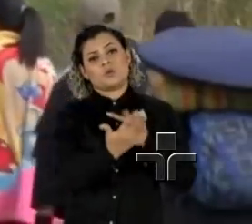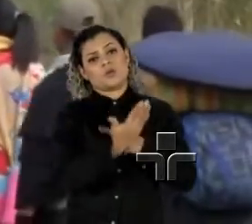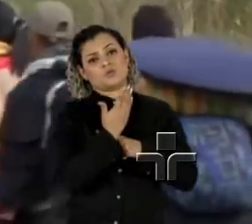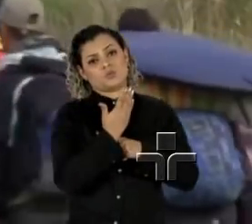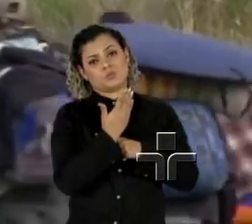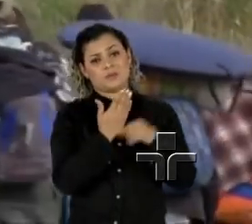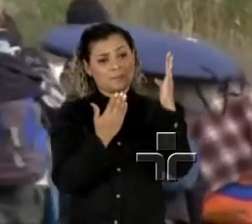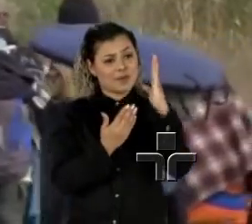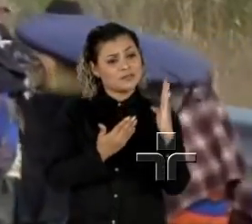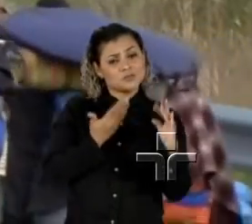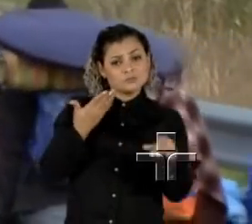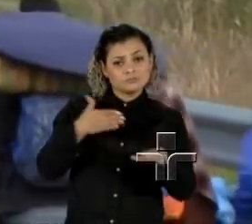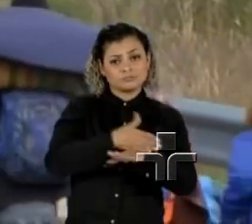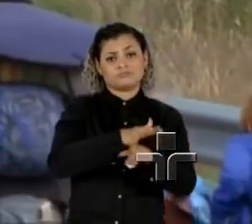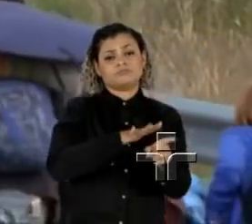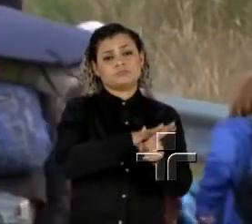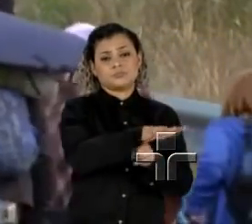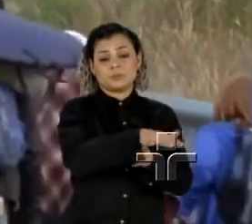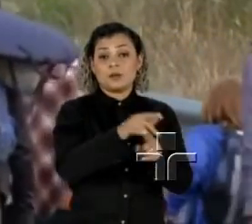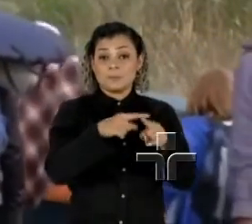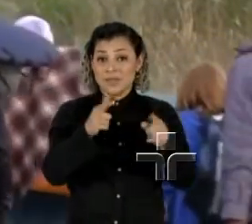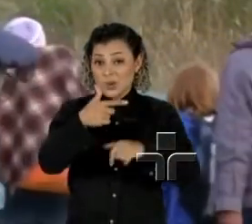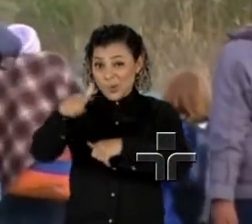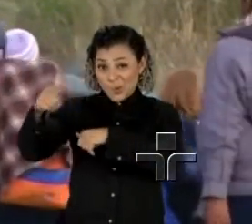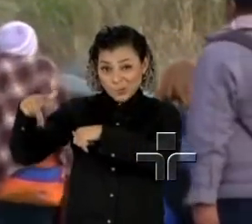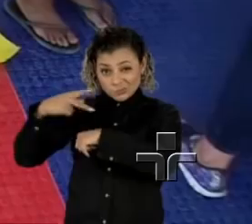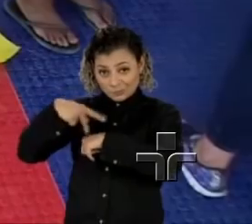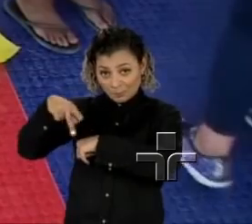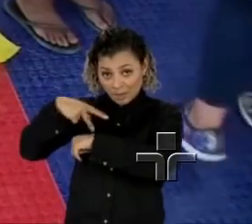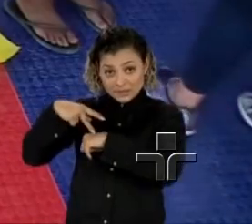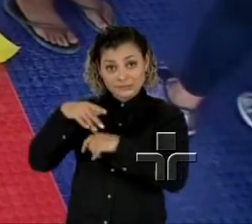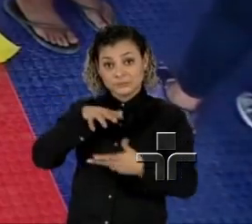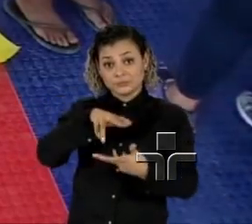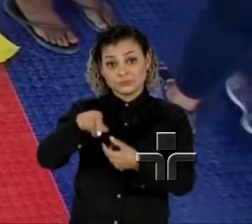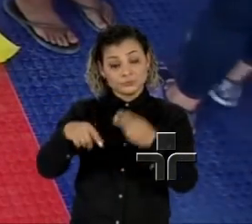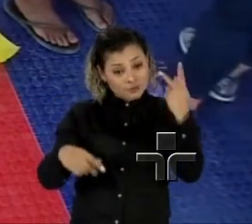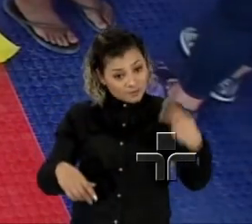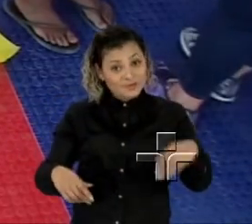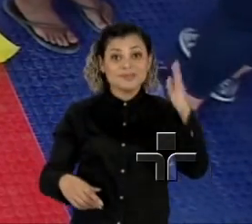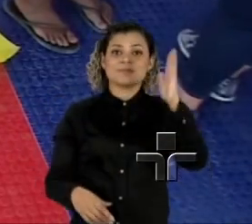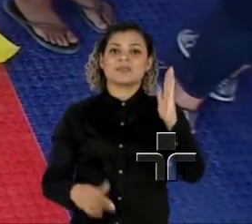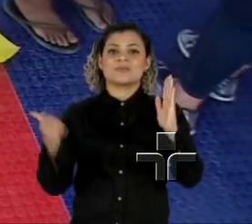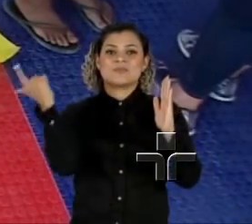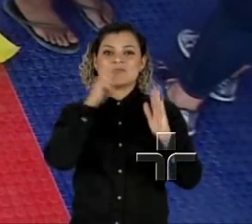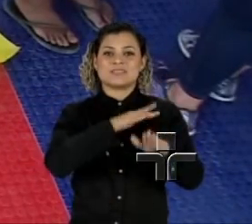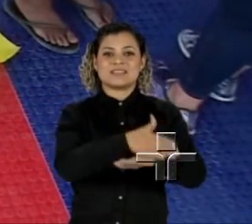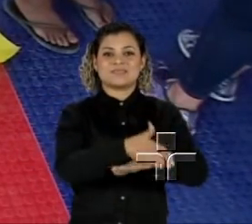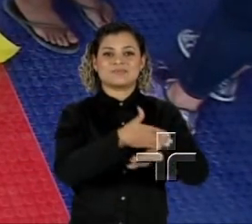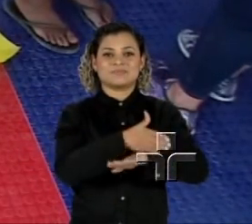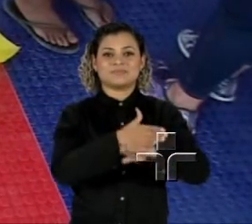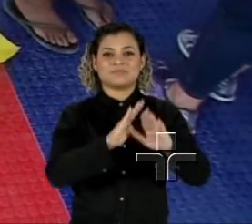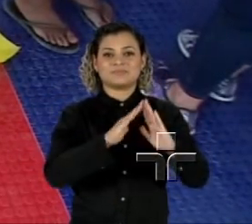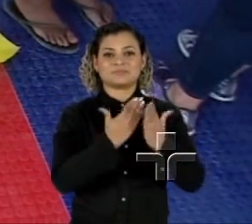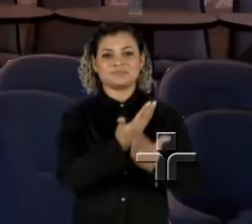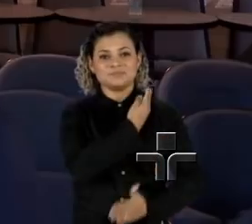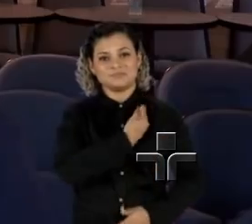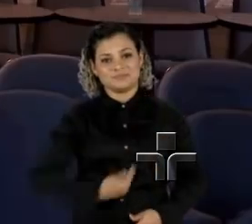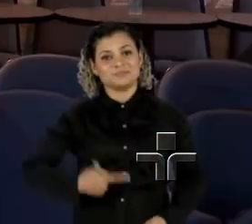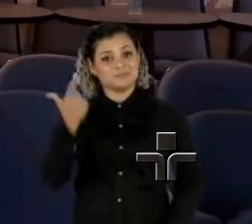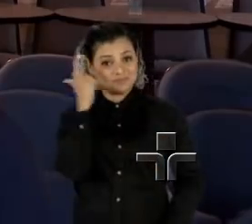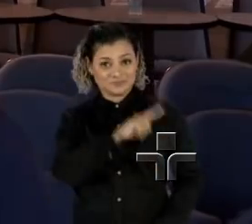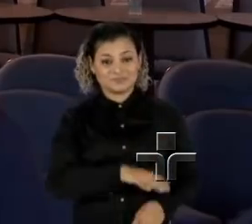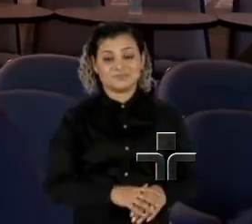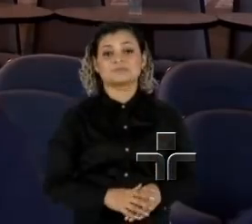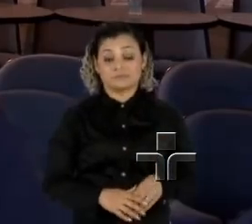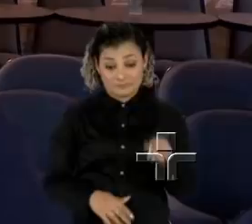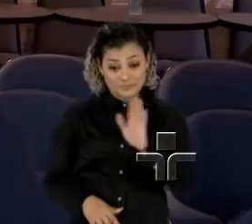A boa notícia é que, diferentemente de outros países do mundo, aqui elas conseguem frequentar a rede pública de ensino. As